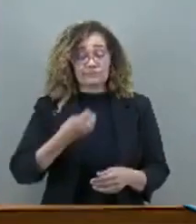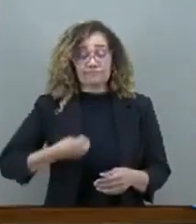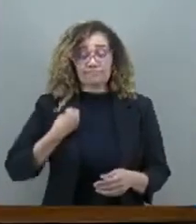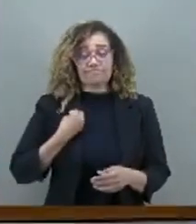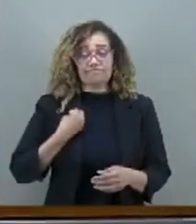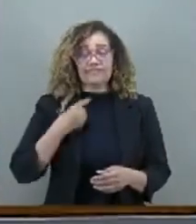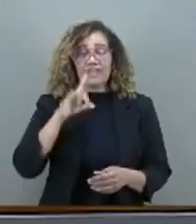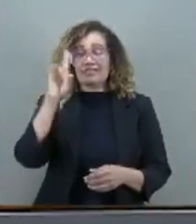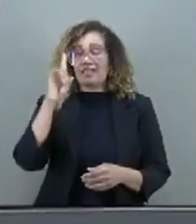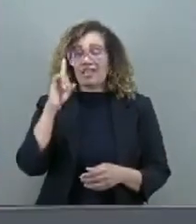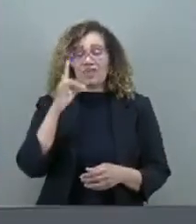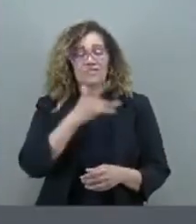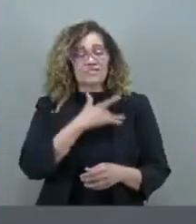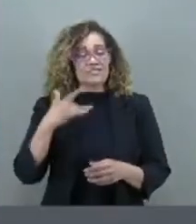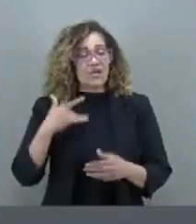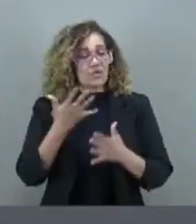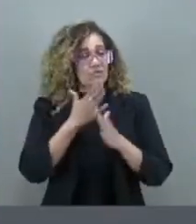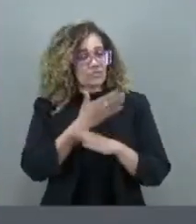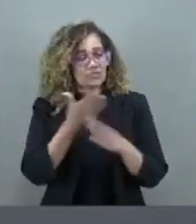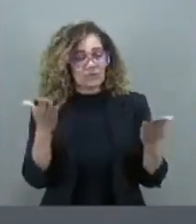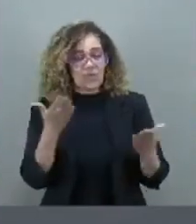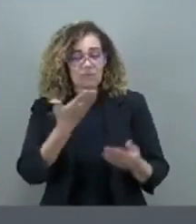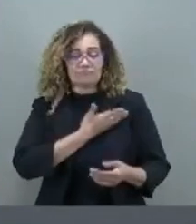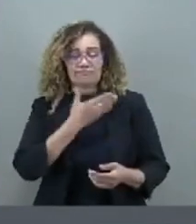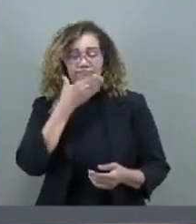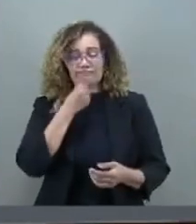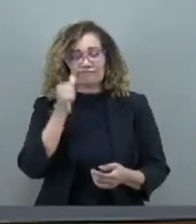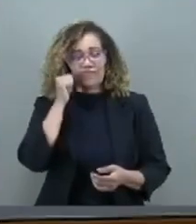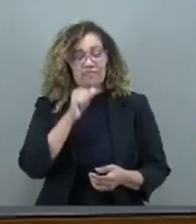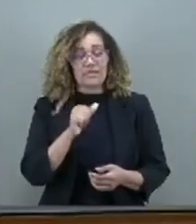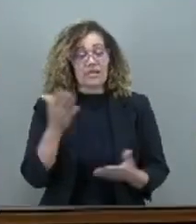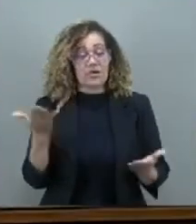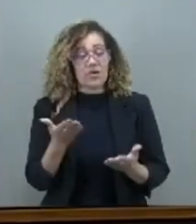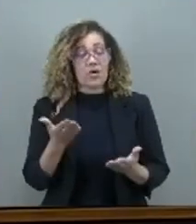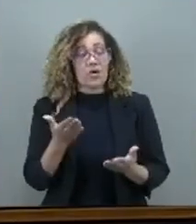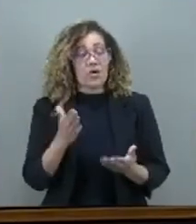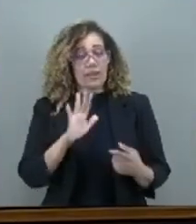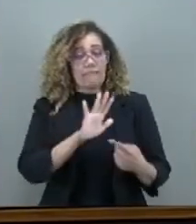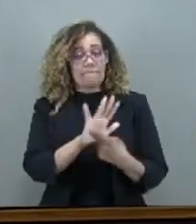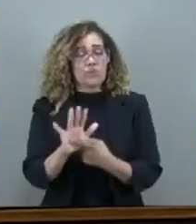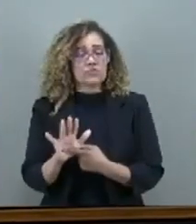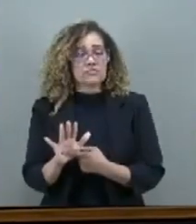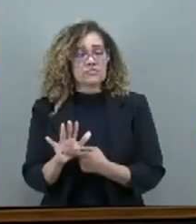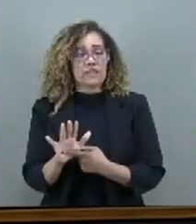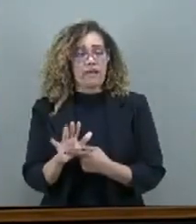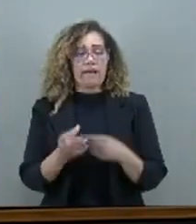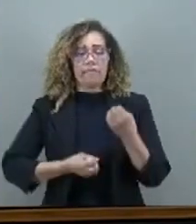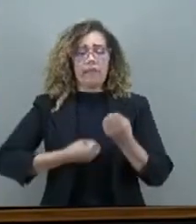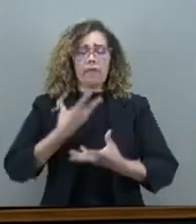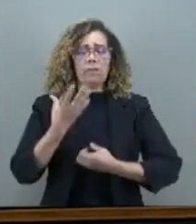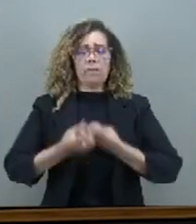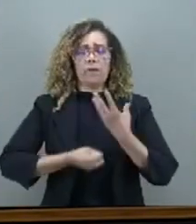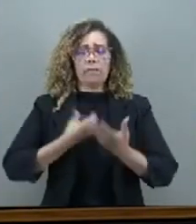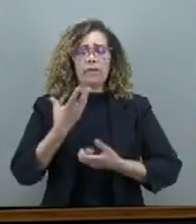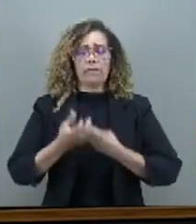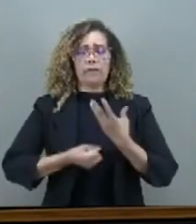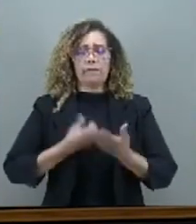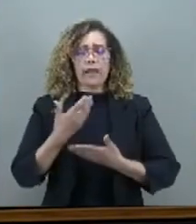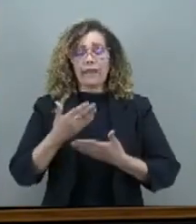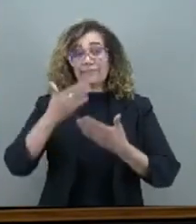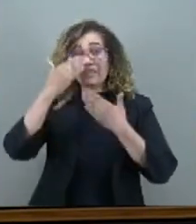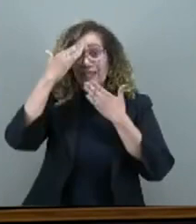saúde a todos, amigos e amigas. Eu quero aqui registrar e expressar a minha enorme